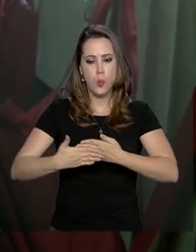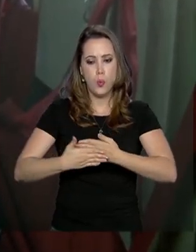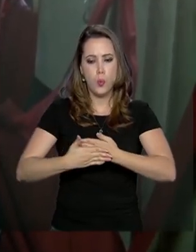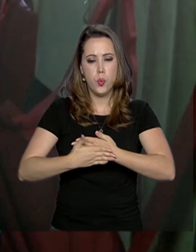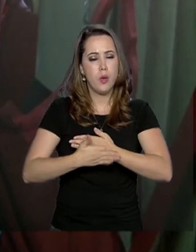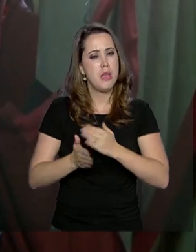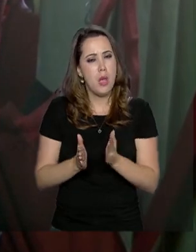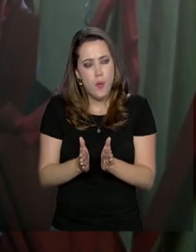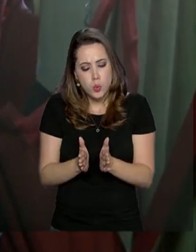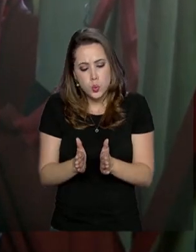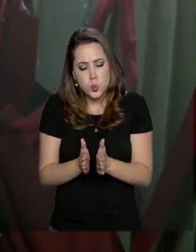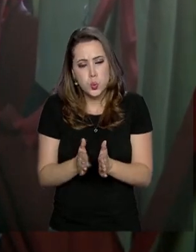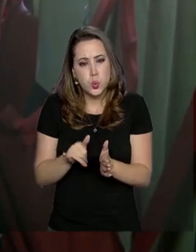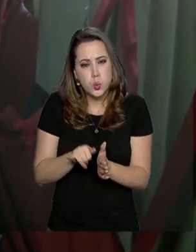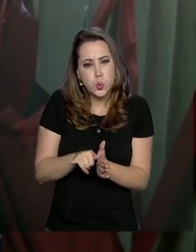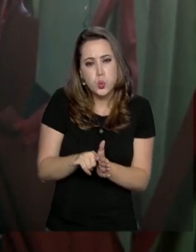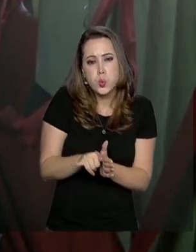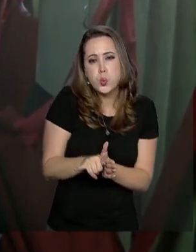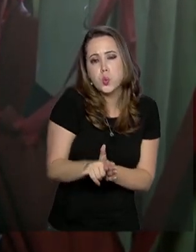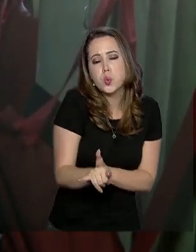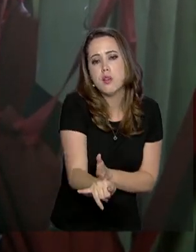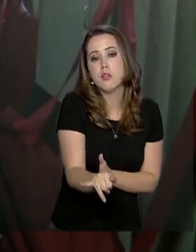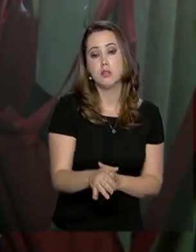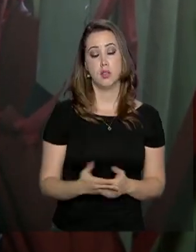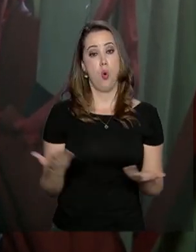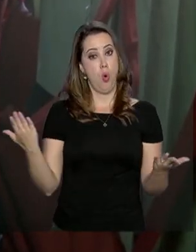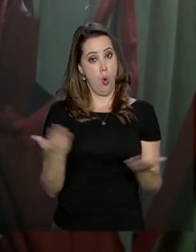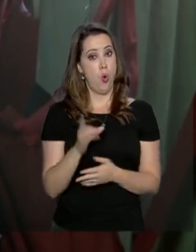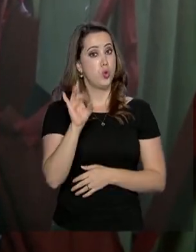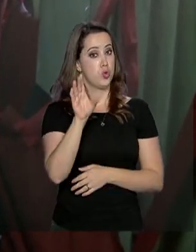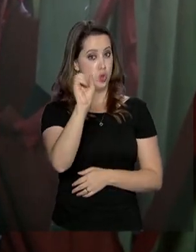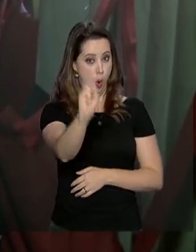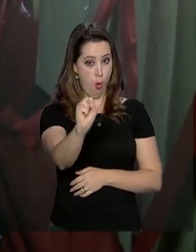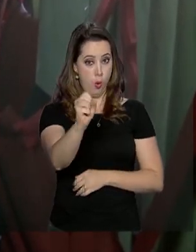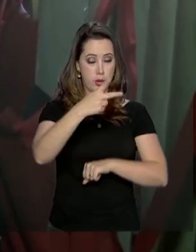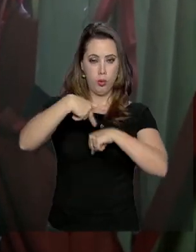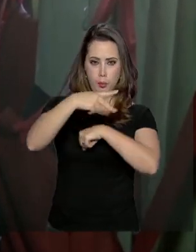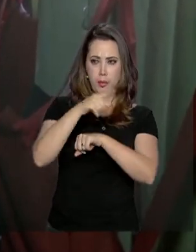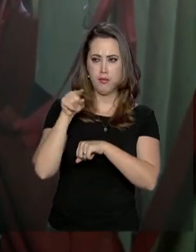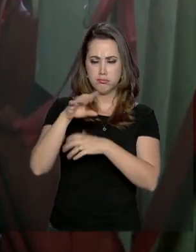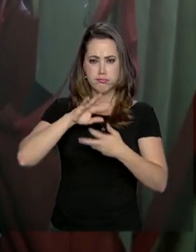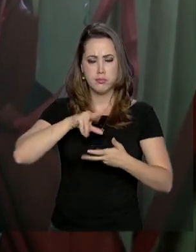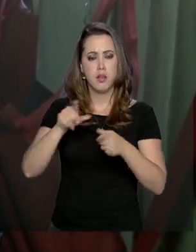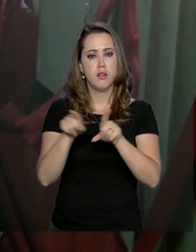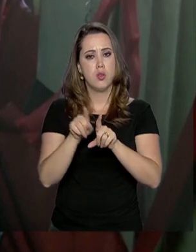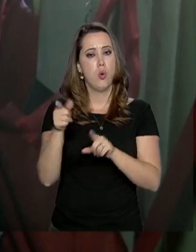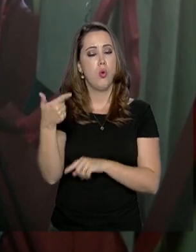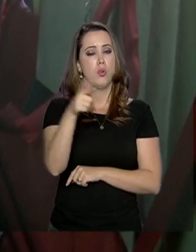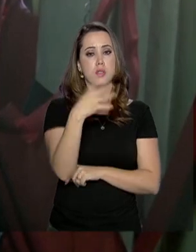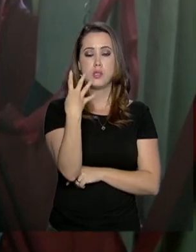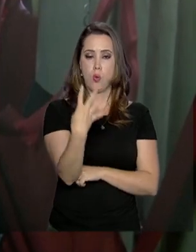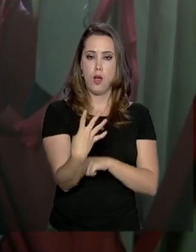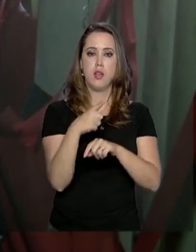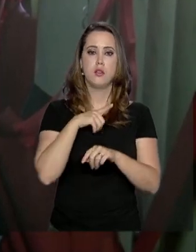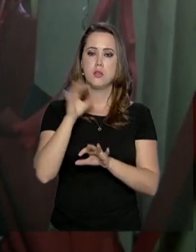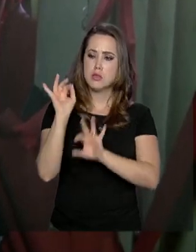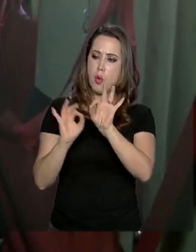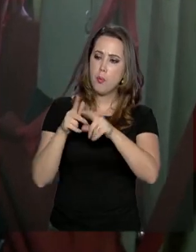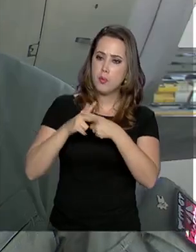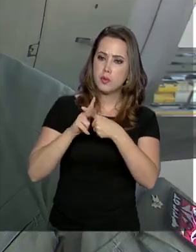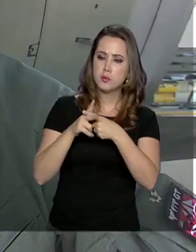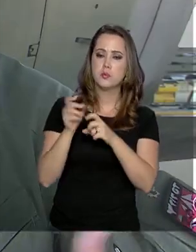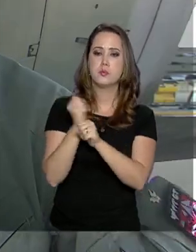Atualmente, há oito iguais a esse em uso no país. Outras quatro aeronaves estão passando por uma manutenção